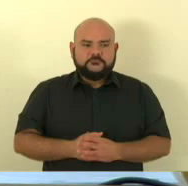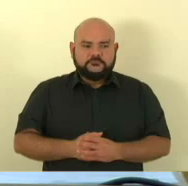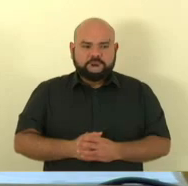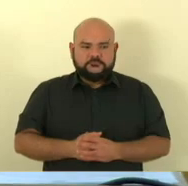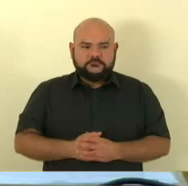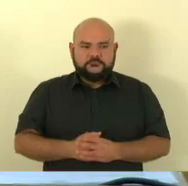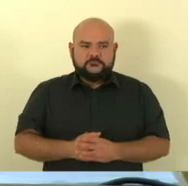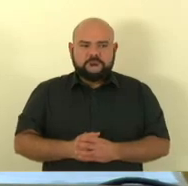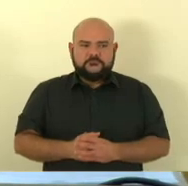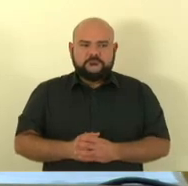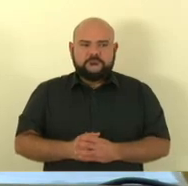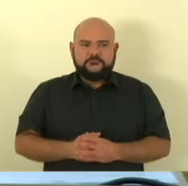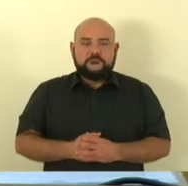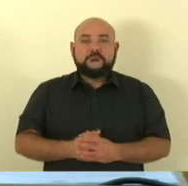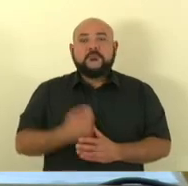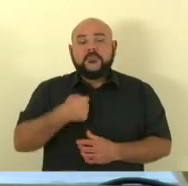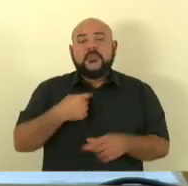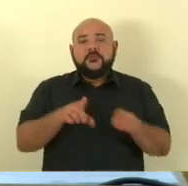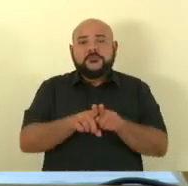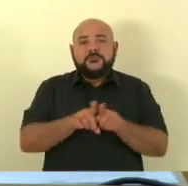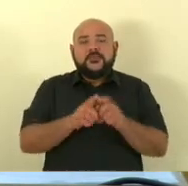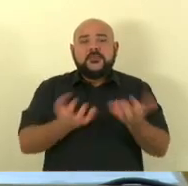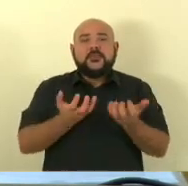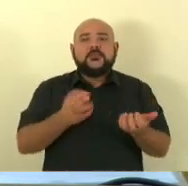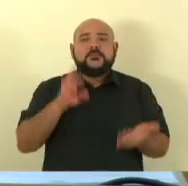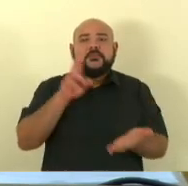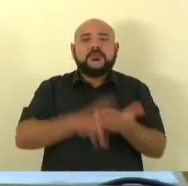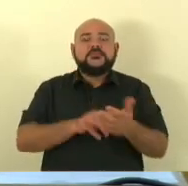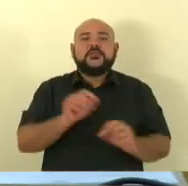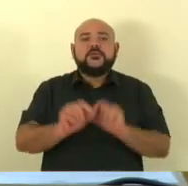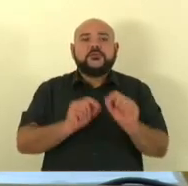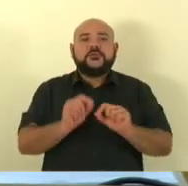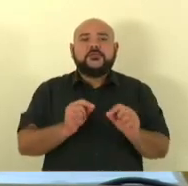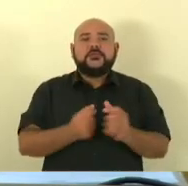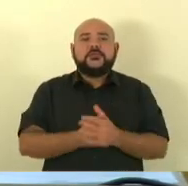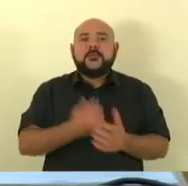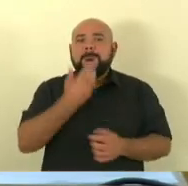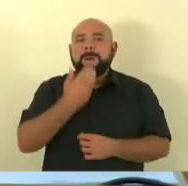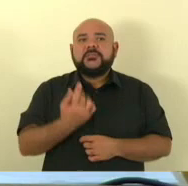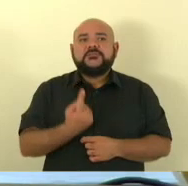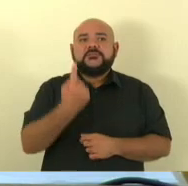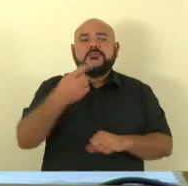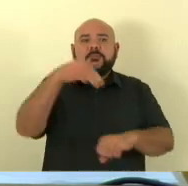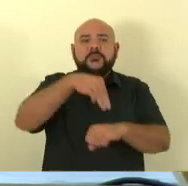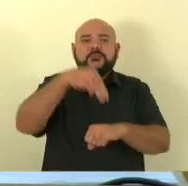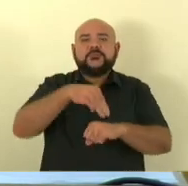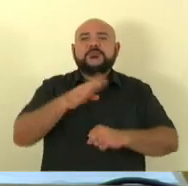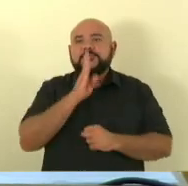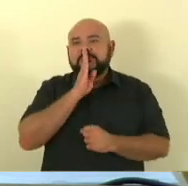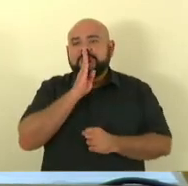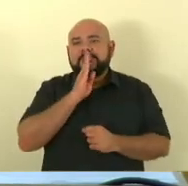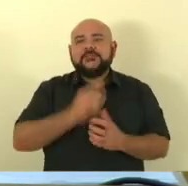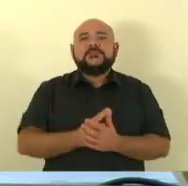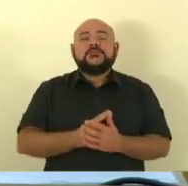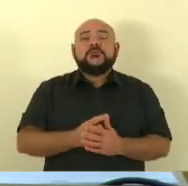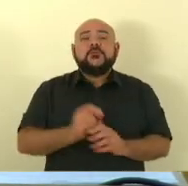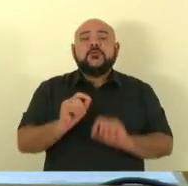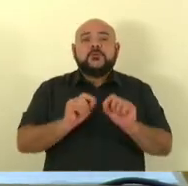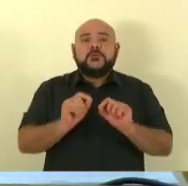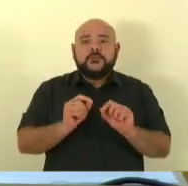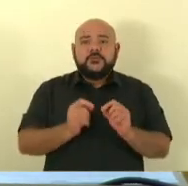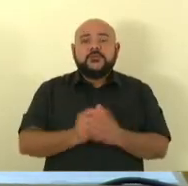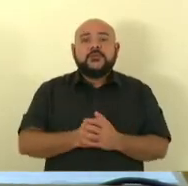Eu também quero fazer o registro aqui solicitando um minuto de silêncio pelo falecimento